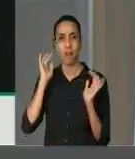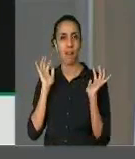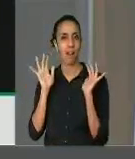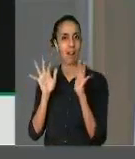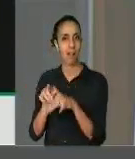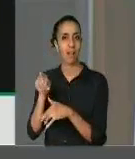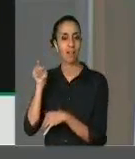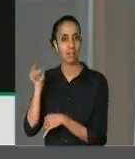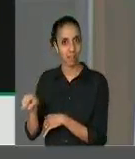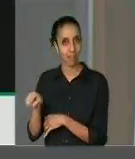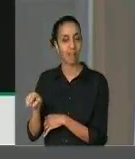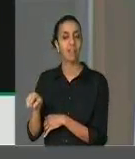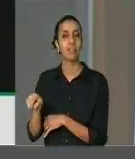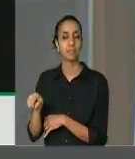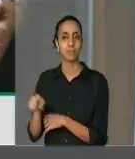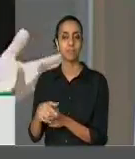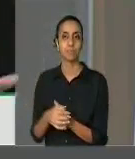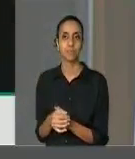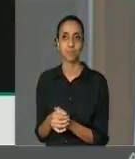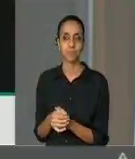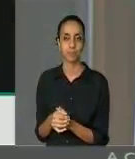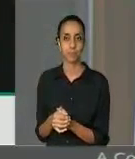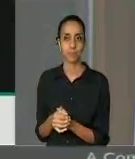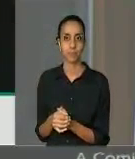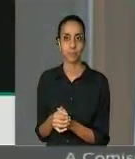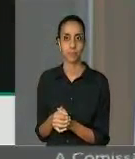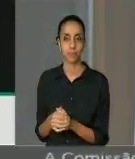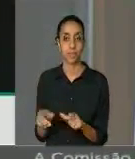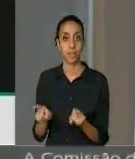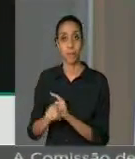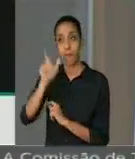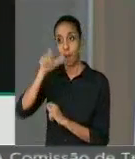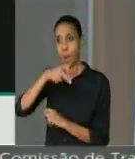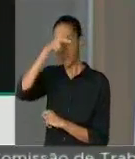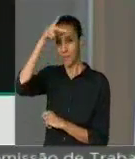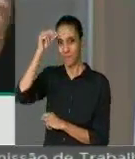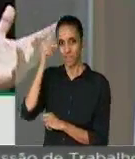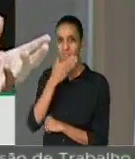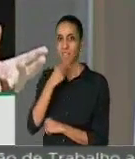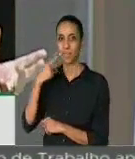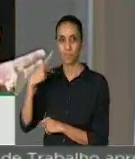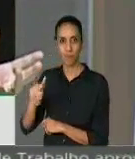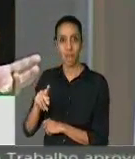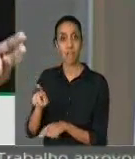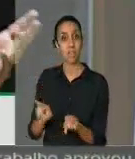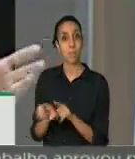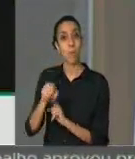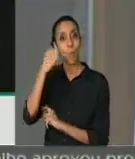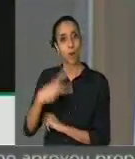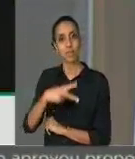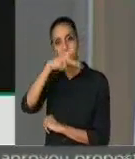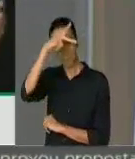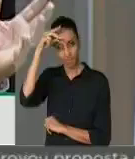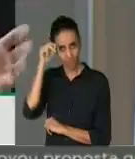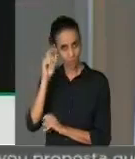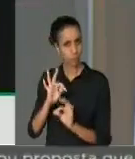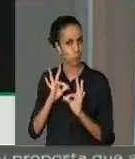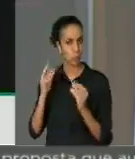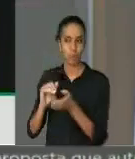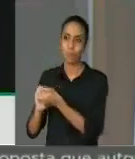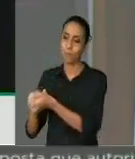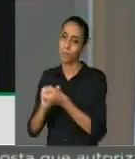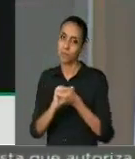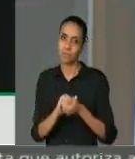de toda a região. Cumprimento o prefeito Gonçalves, o ex-prefeito Gil do Mota, toda a